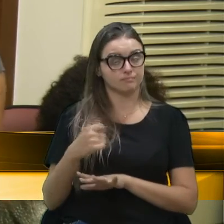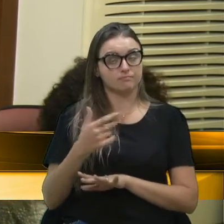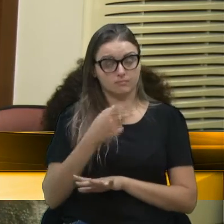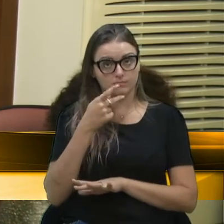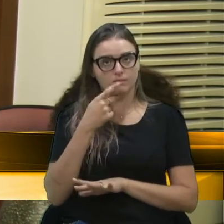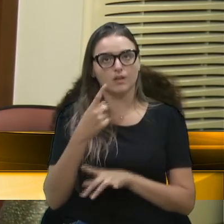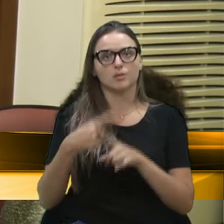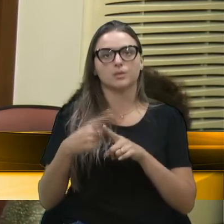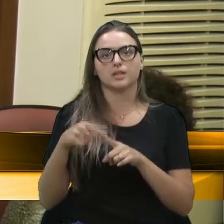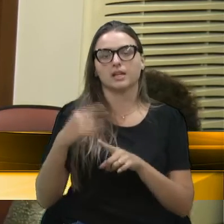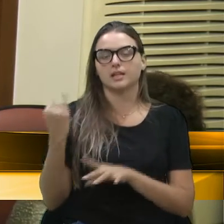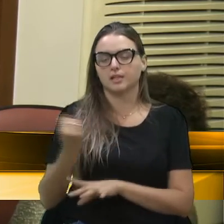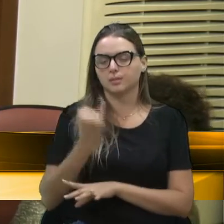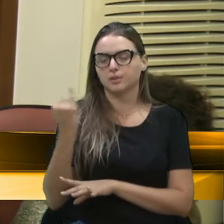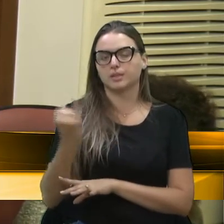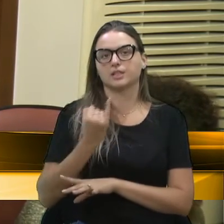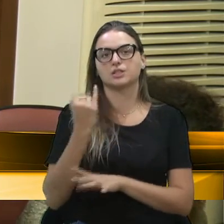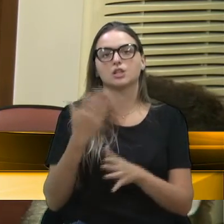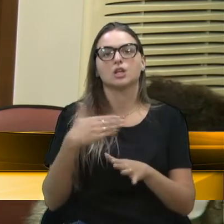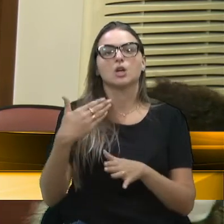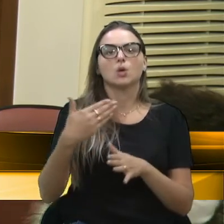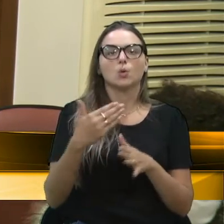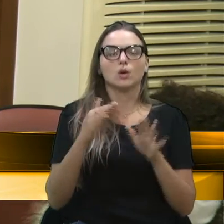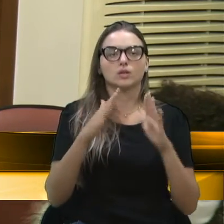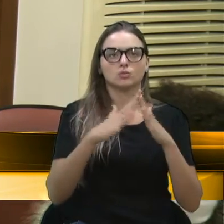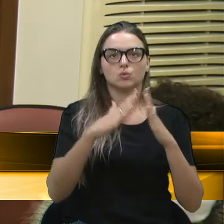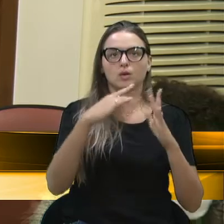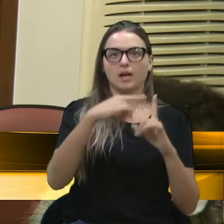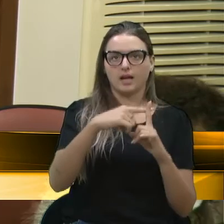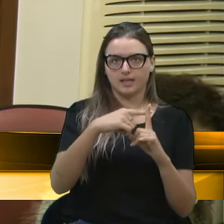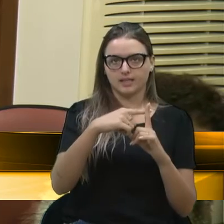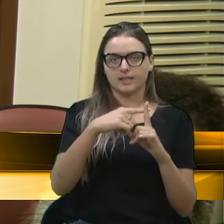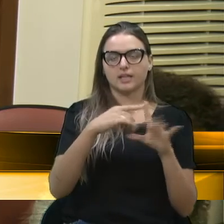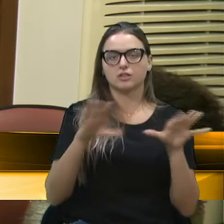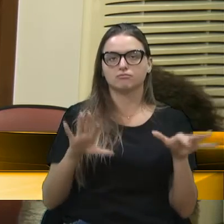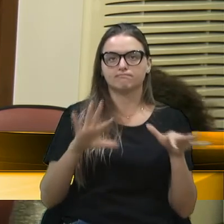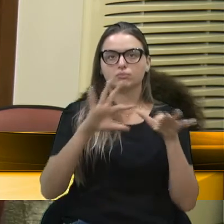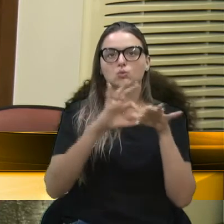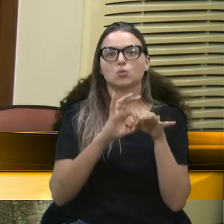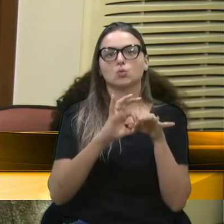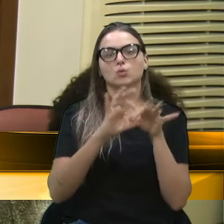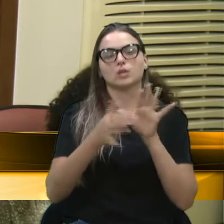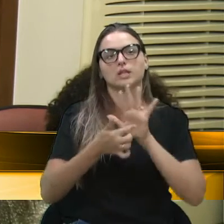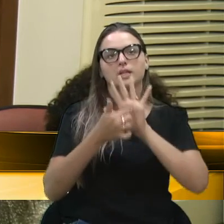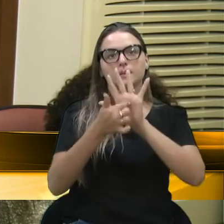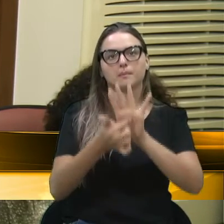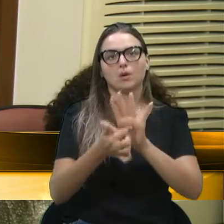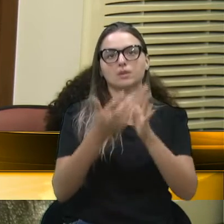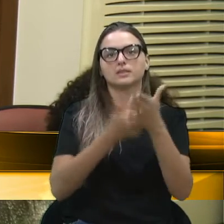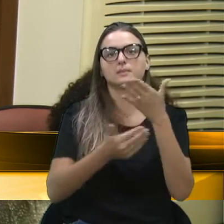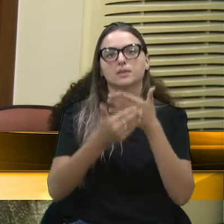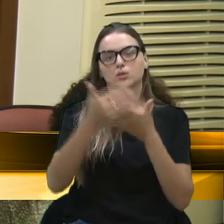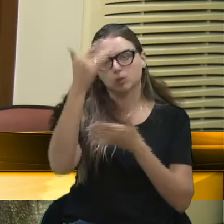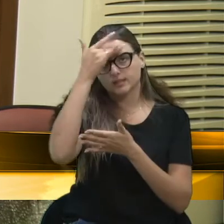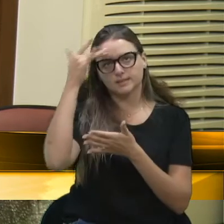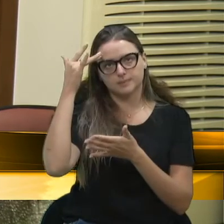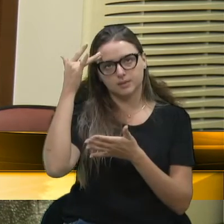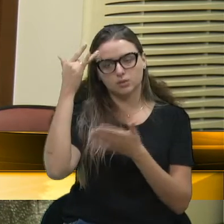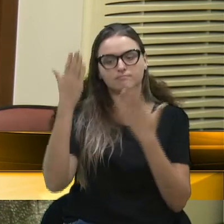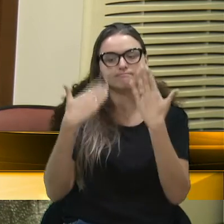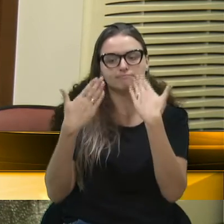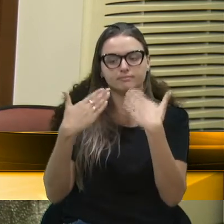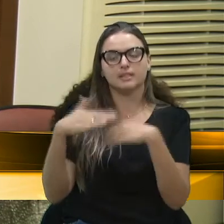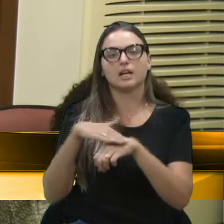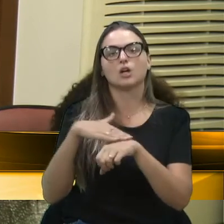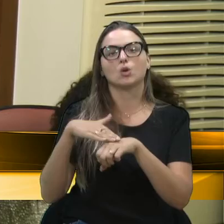importante quando a Igreja traz, também, para os seus fiéis, esse debate, que